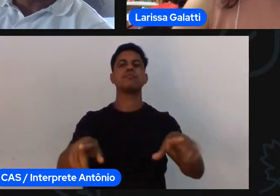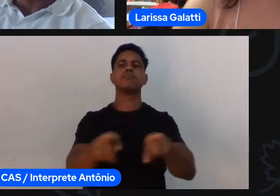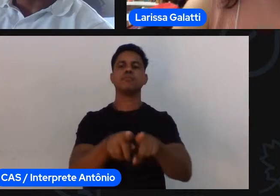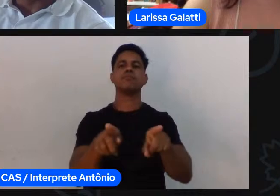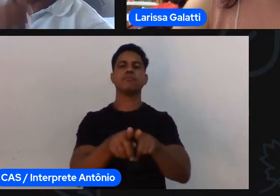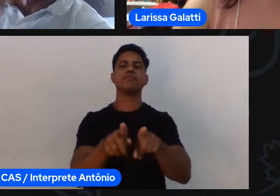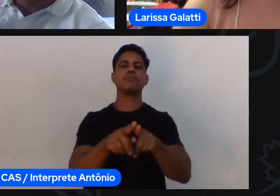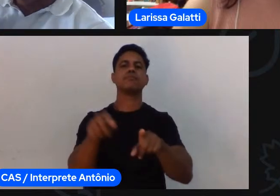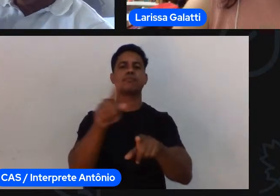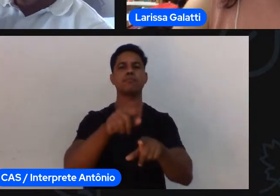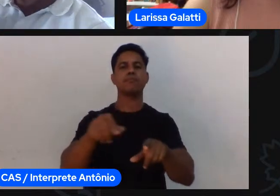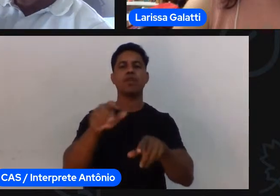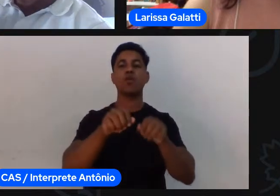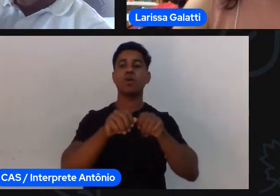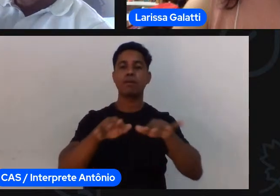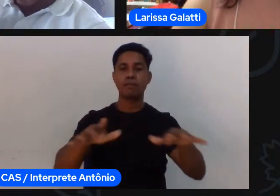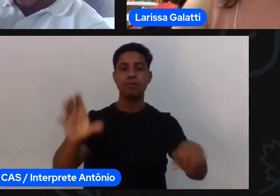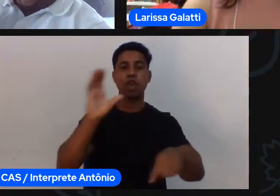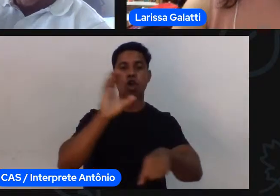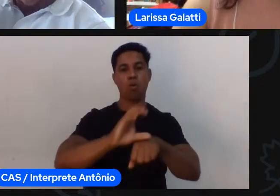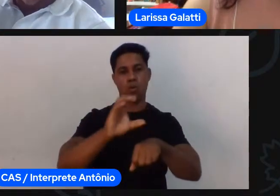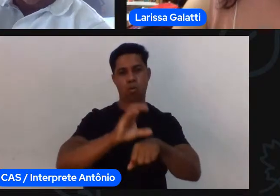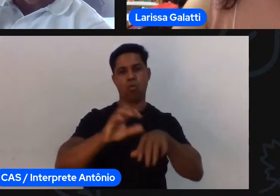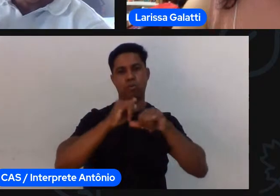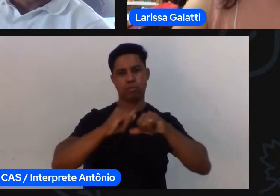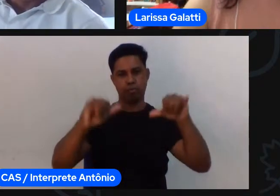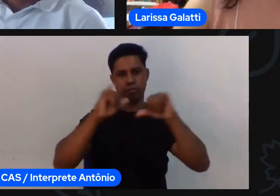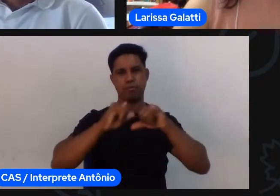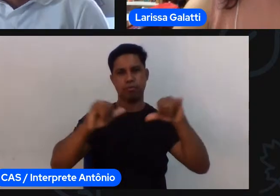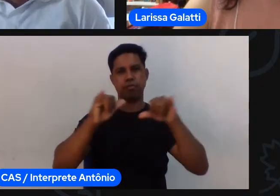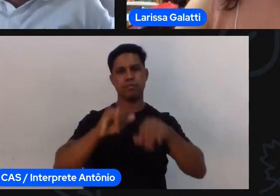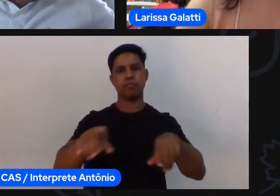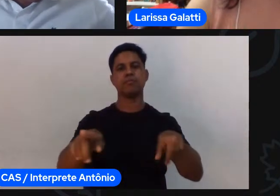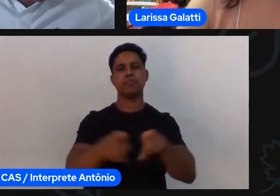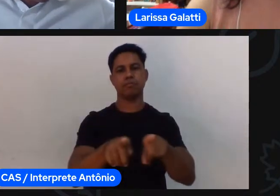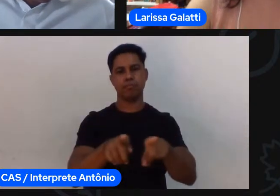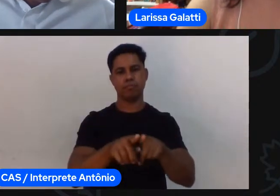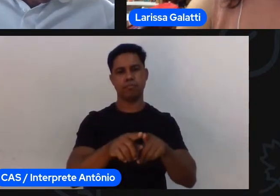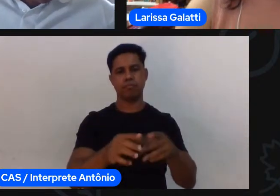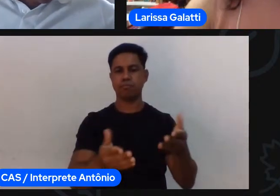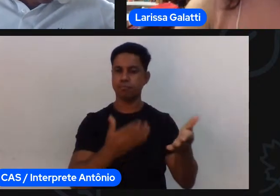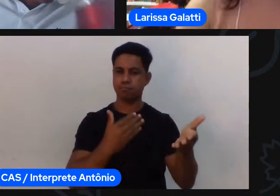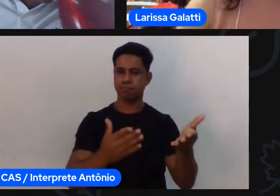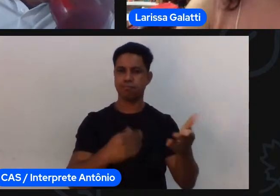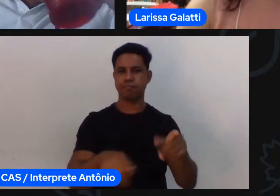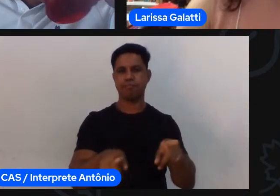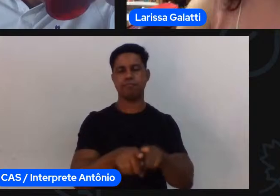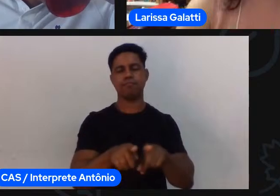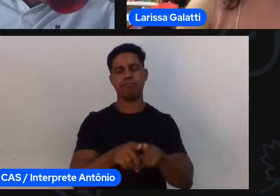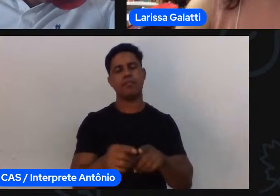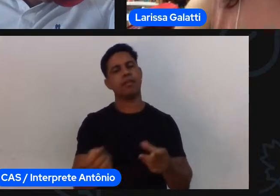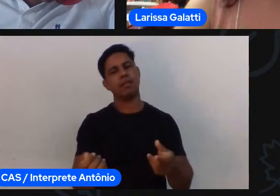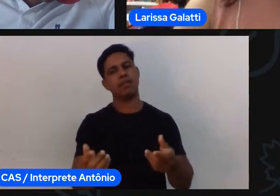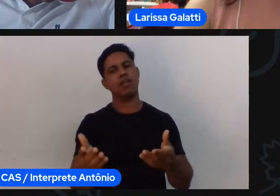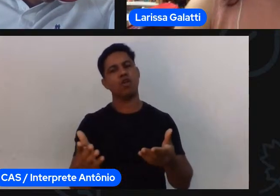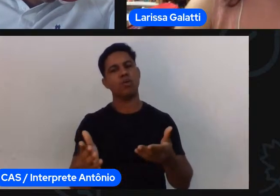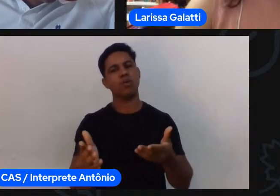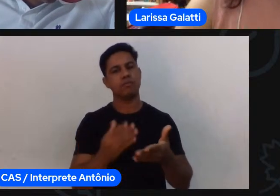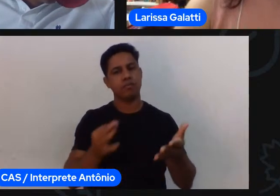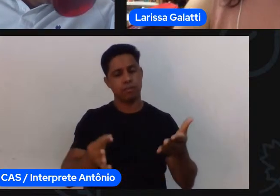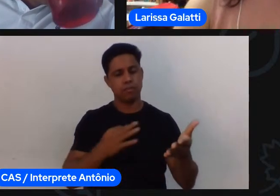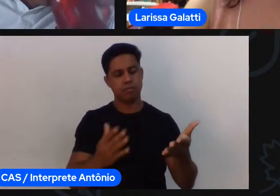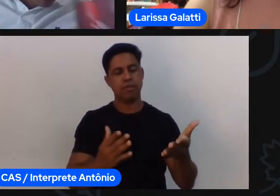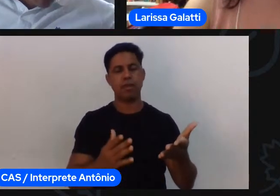pelos cursos de formação a gente vai ter outras abordagens mais atuais ou mais diversas mas acho que o